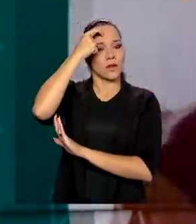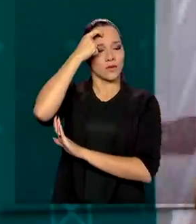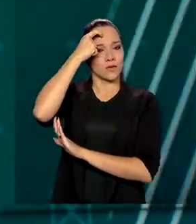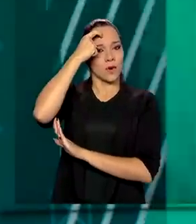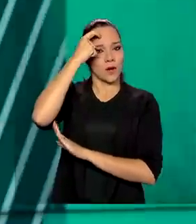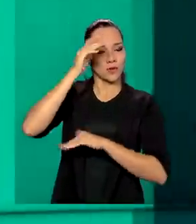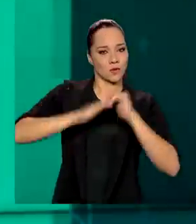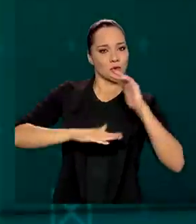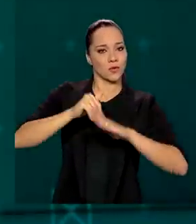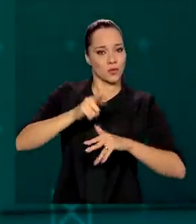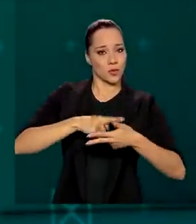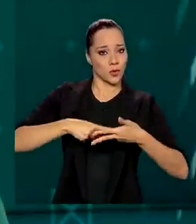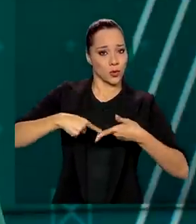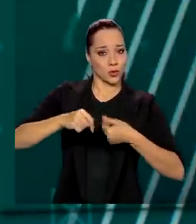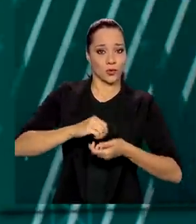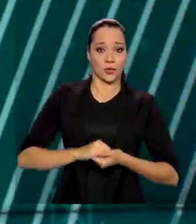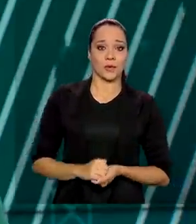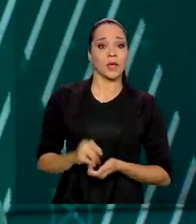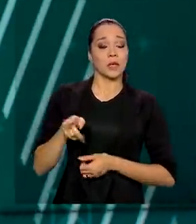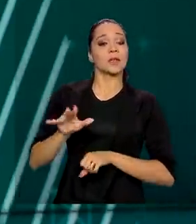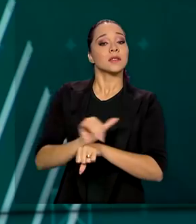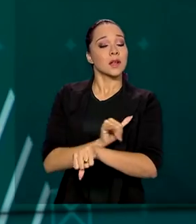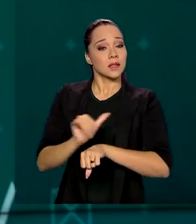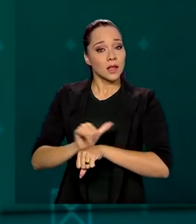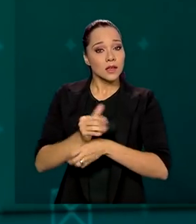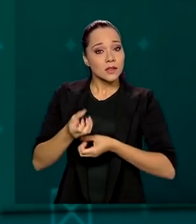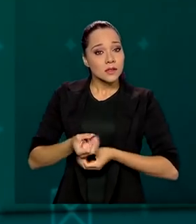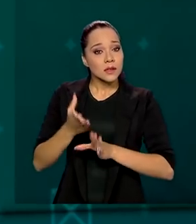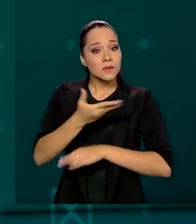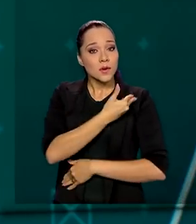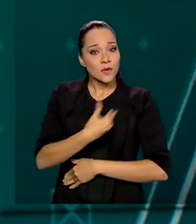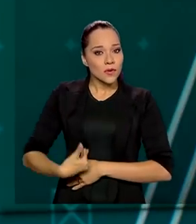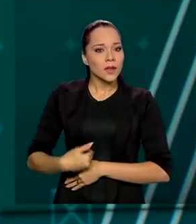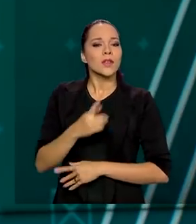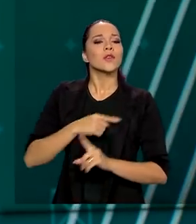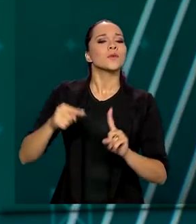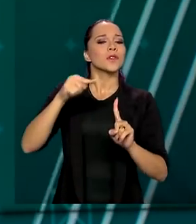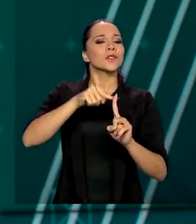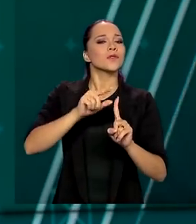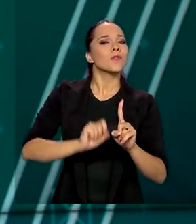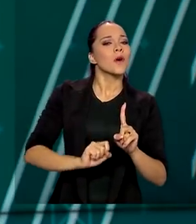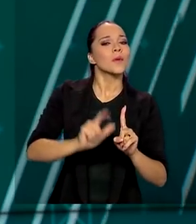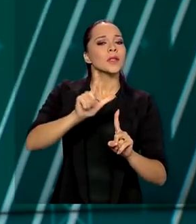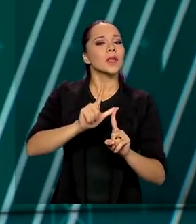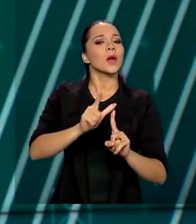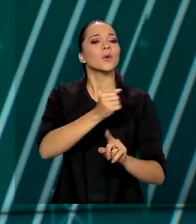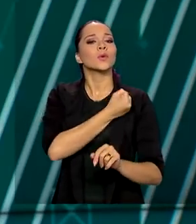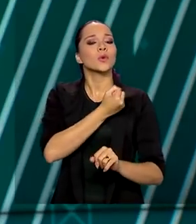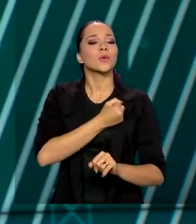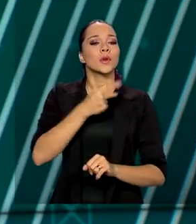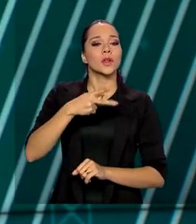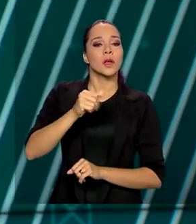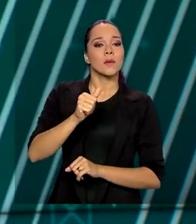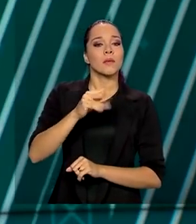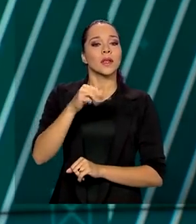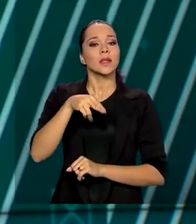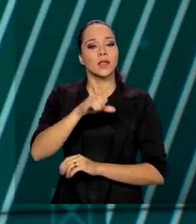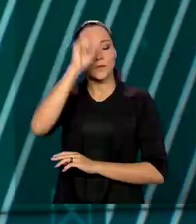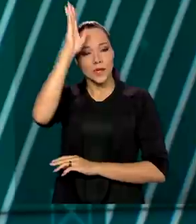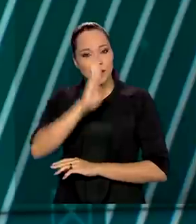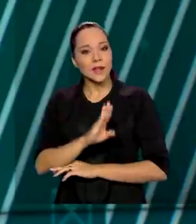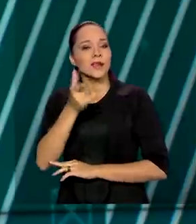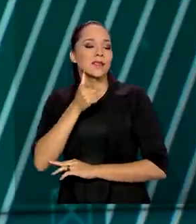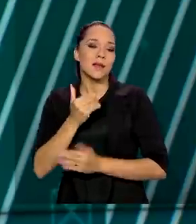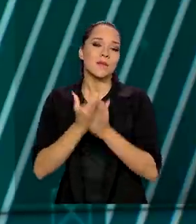obra ou o produto. Uma estratégia lançada pelo governo tem a meta de aumentar o número de patentes brasileiras e atrair